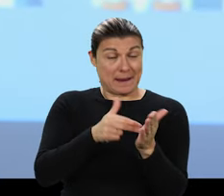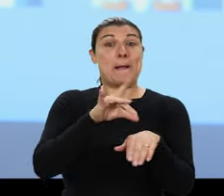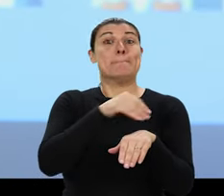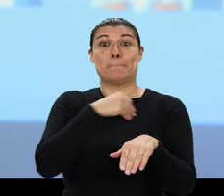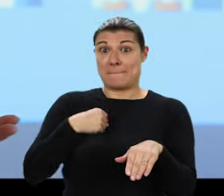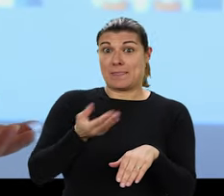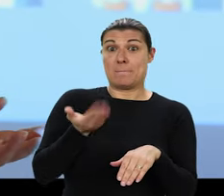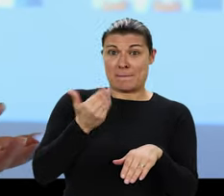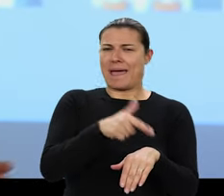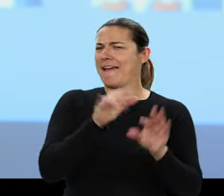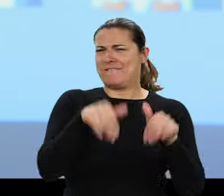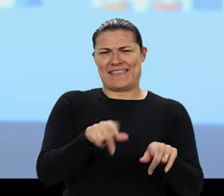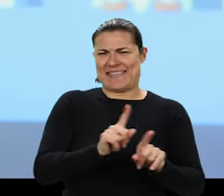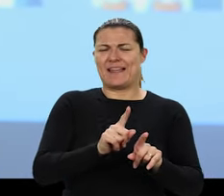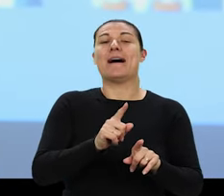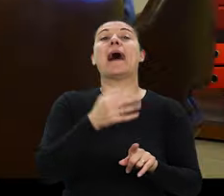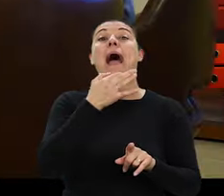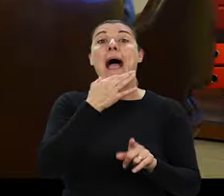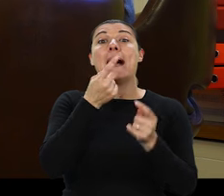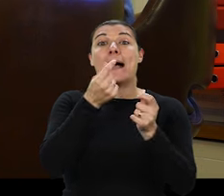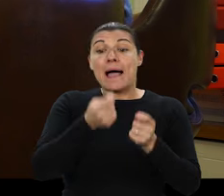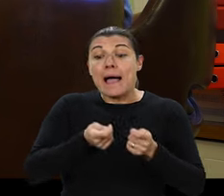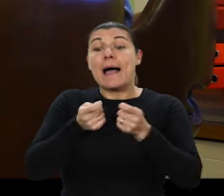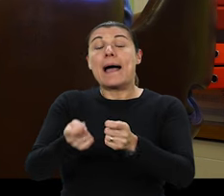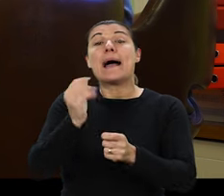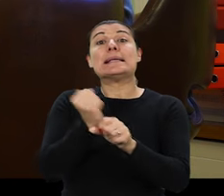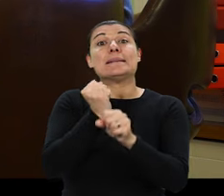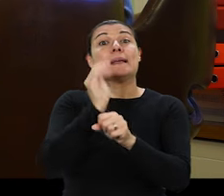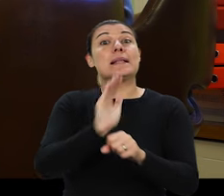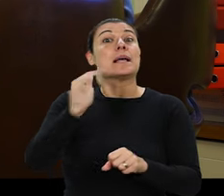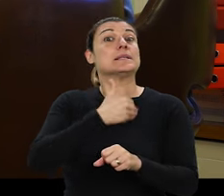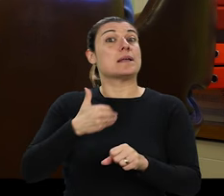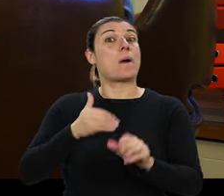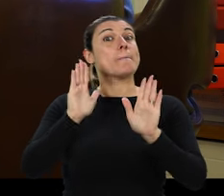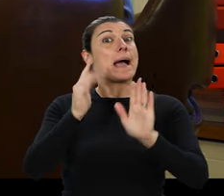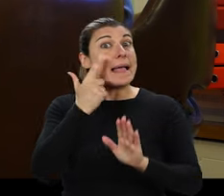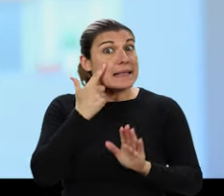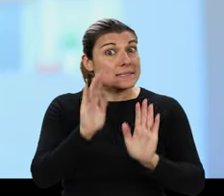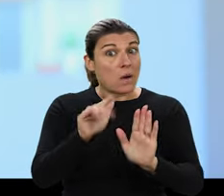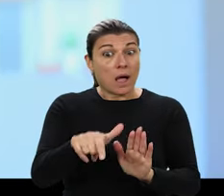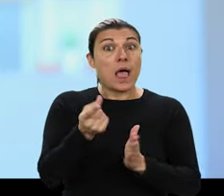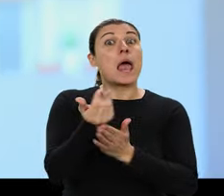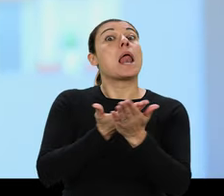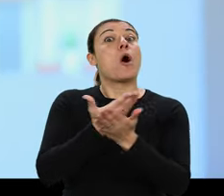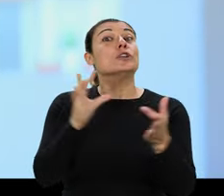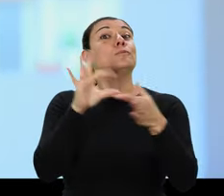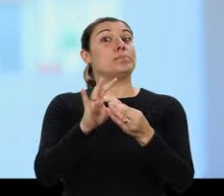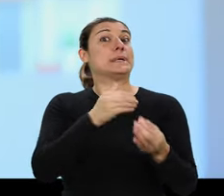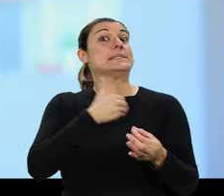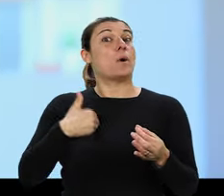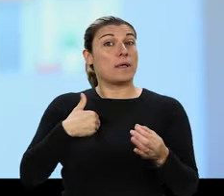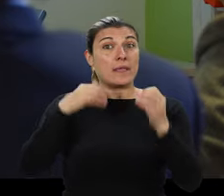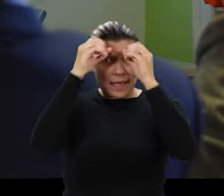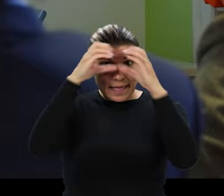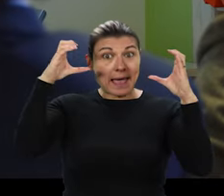listas de espera e falta de médicos não vão acabar. Só acabam se for investir dinheiro no Serviço Nacional de Saúde. Mas atenção, isto